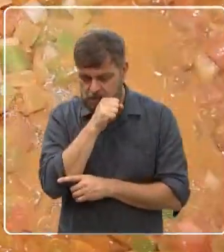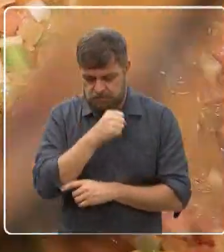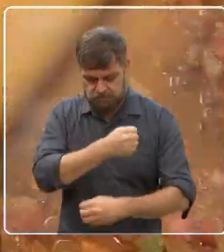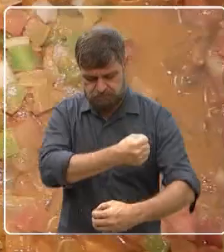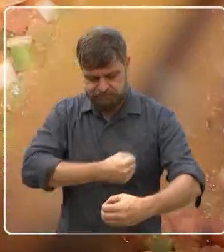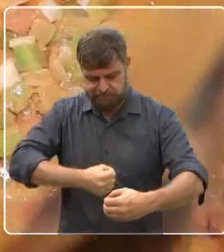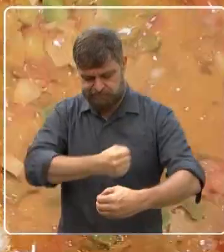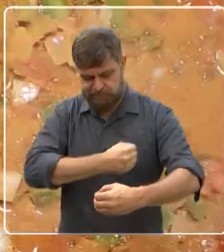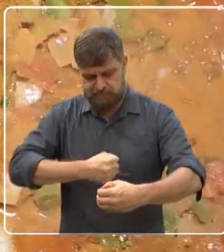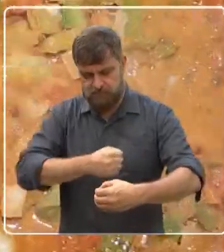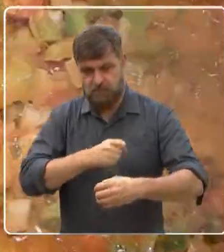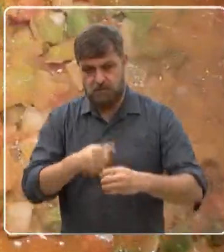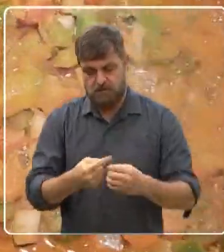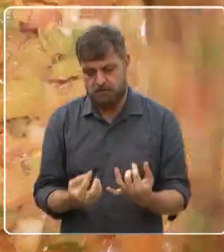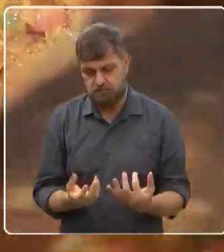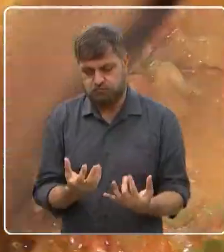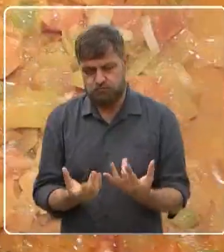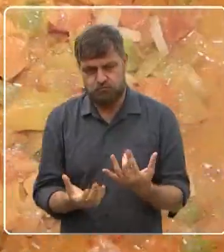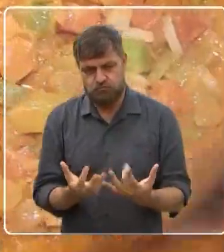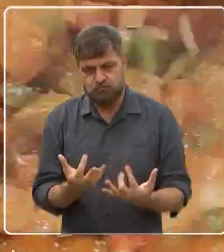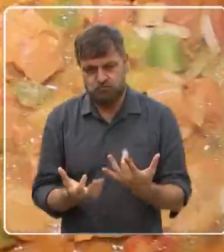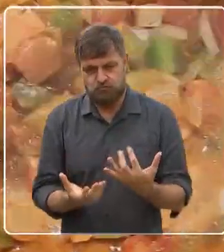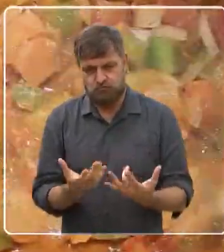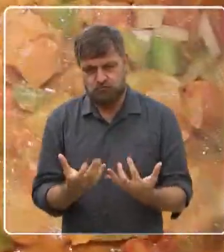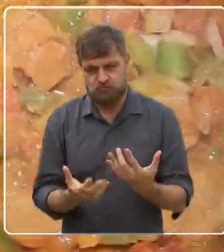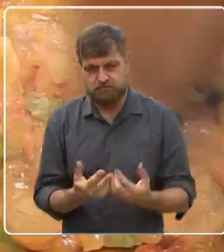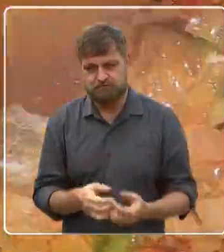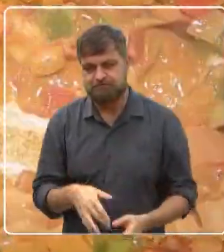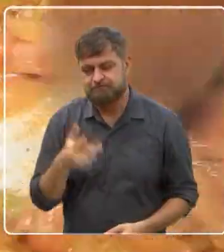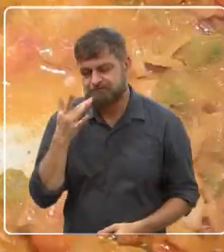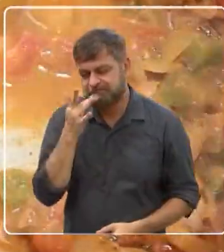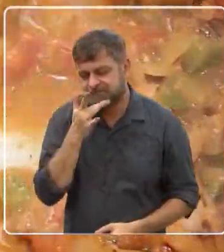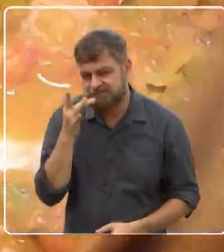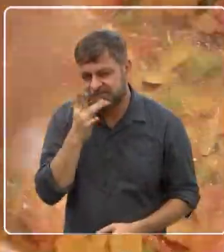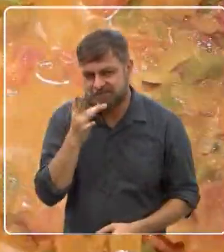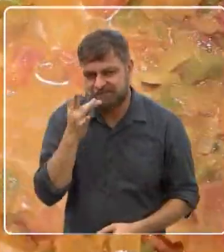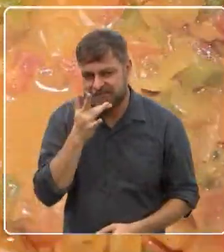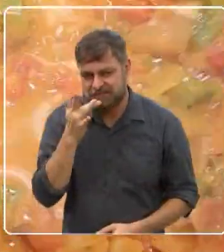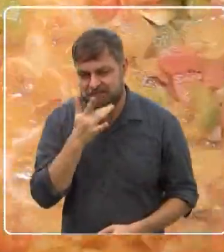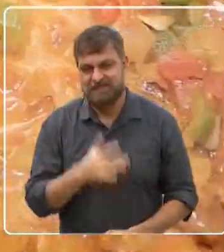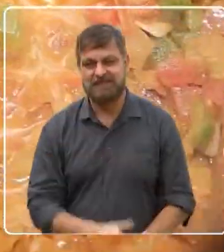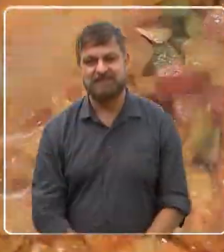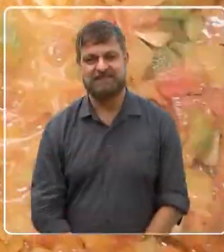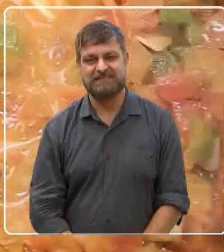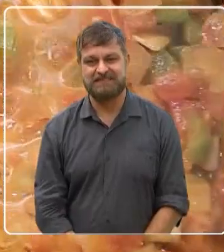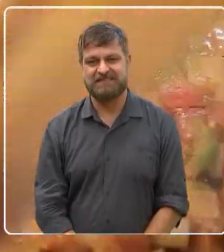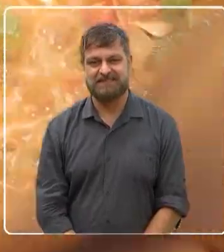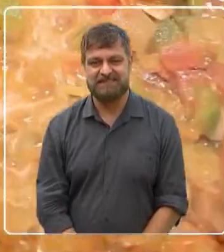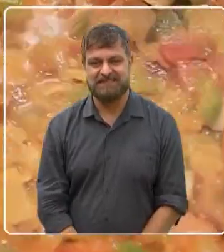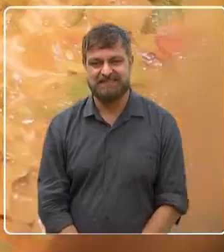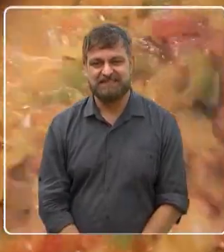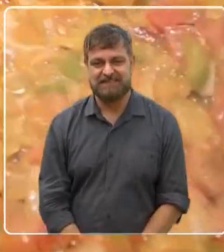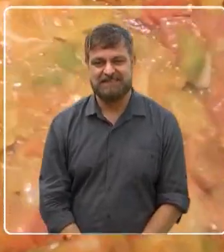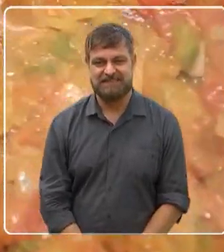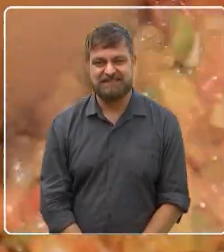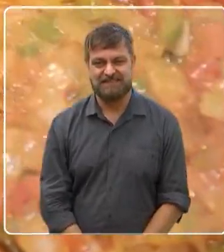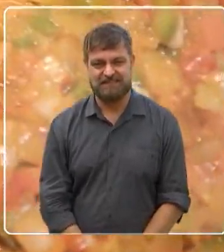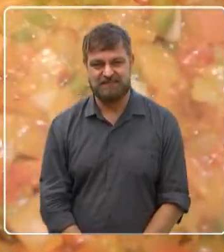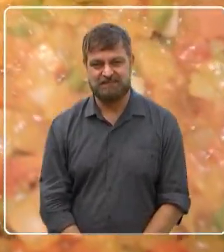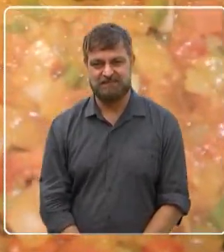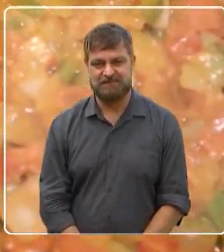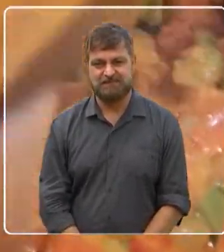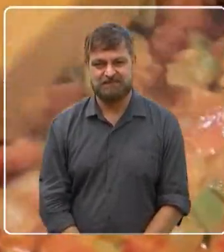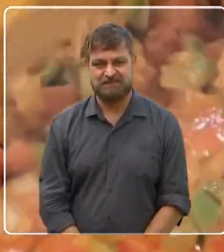ou o tomate, porque ele vai cozinhar e aí é onde ele vai pegando o gosto no pé de frango. Então tá bom, Sem precisar